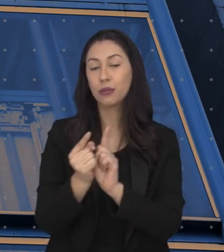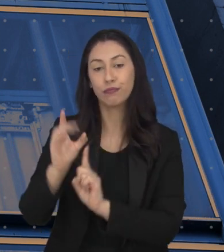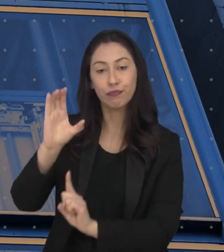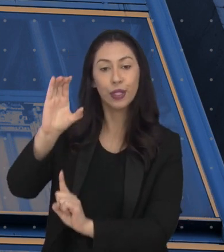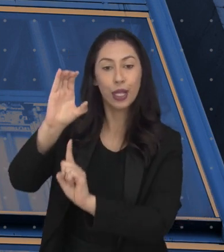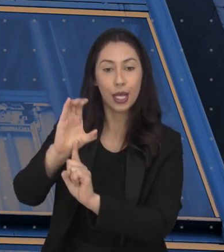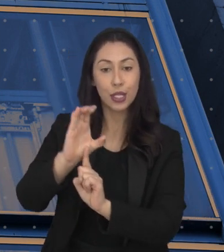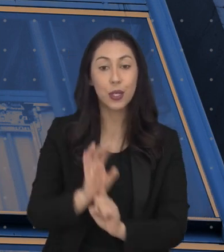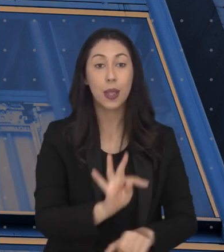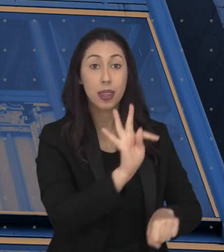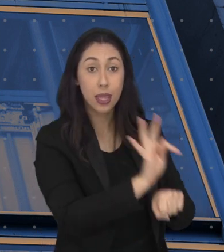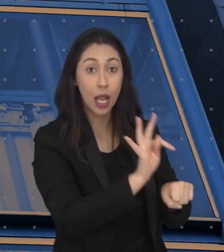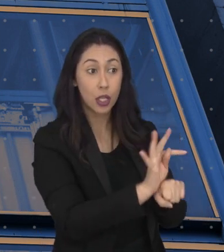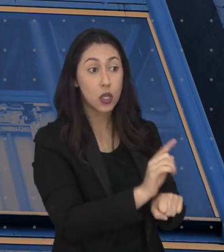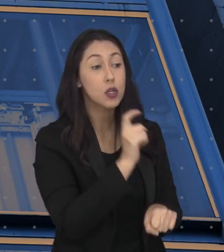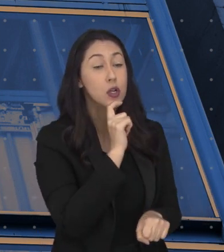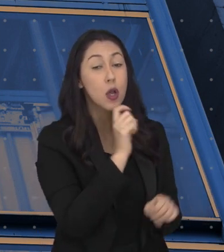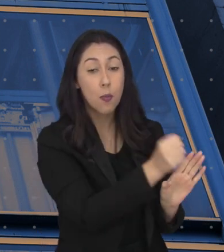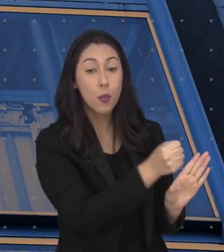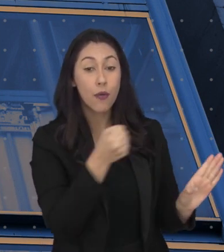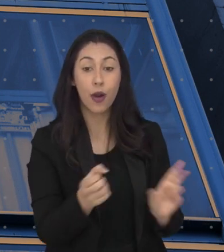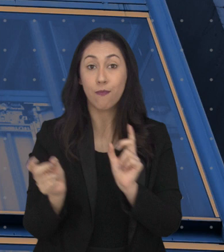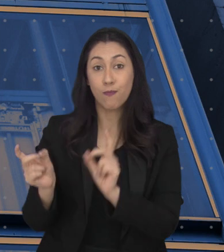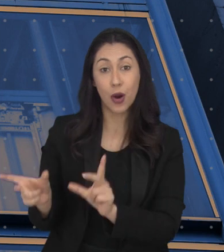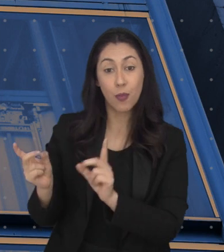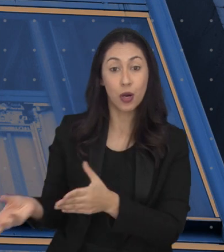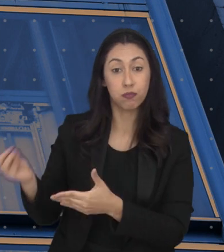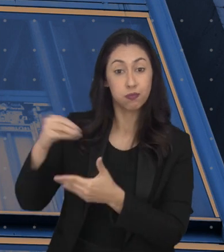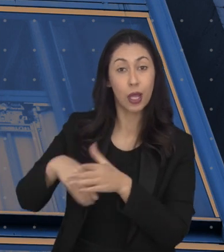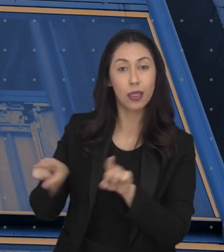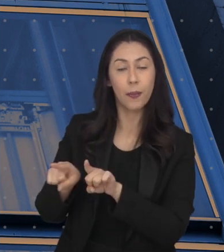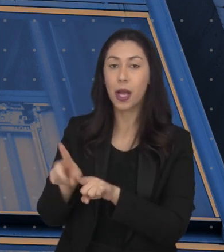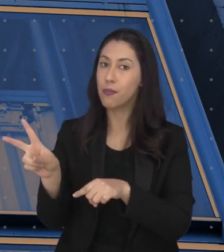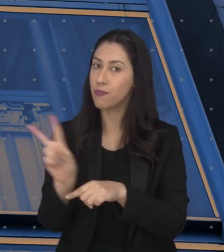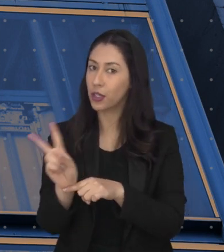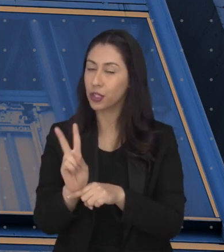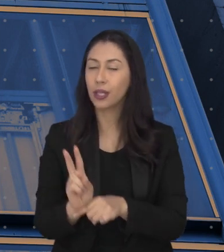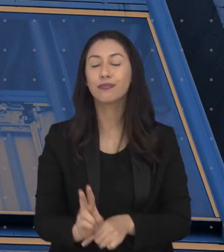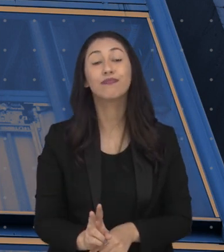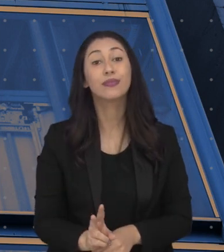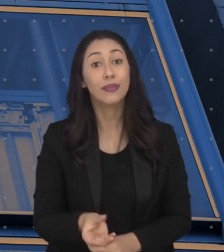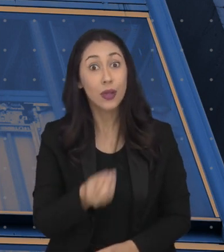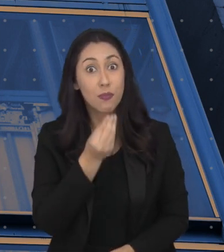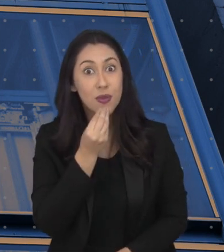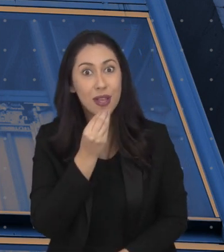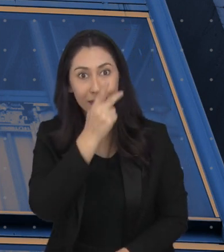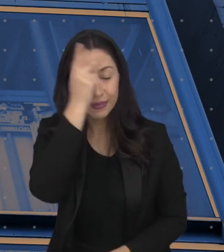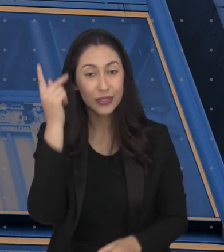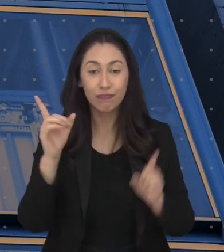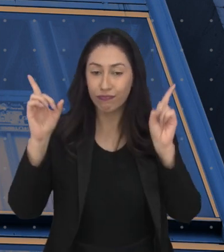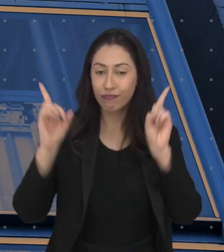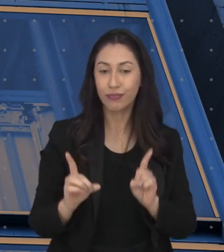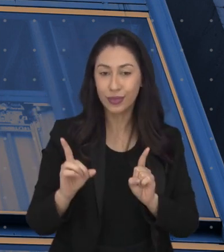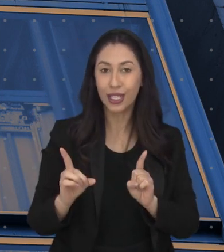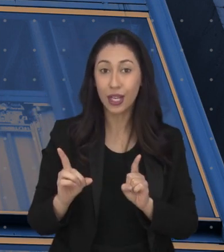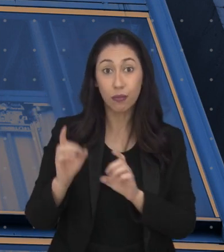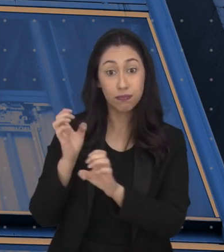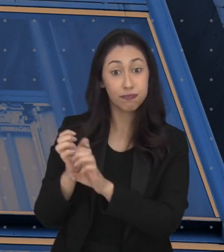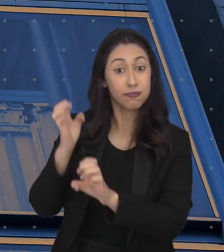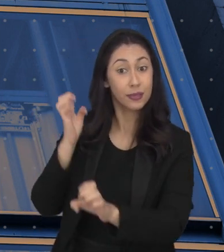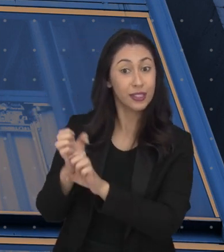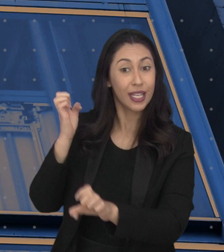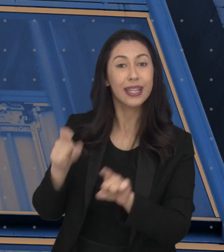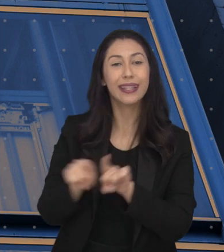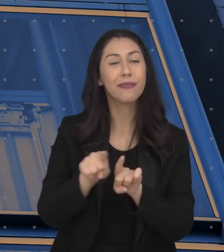técnico de refrigeração, vendedor interno e vigilante. Ainda há vagas para pessoa com deficiência nos cargos de